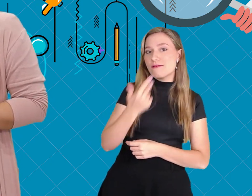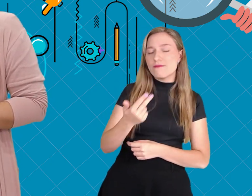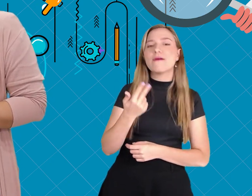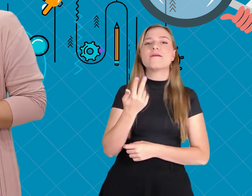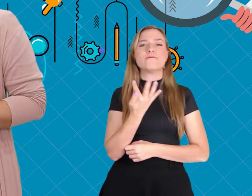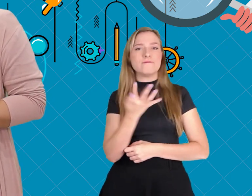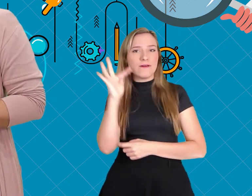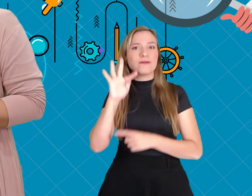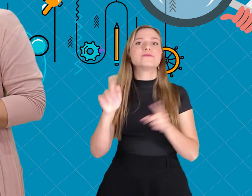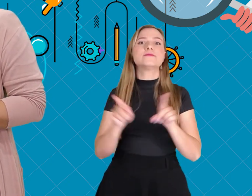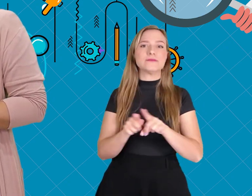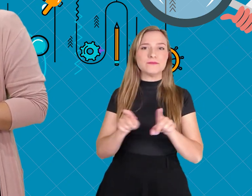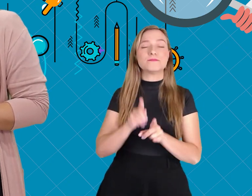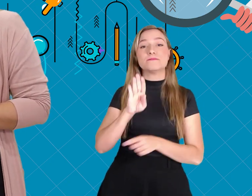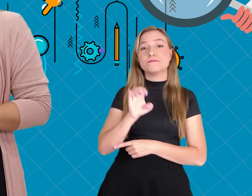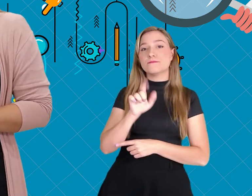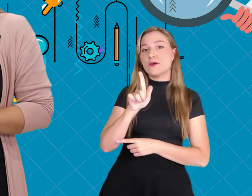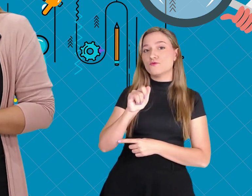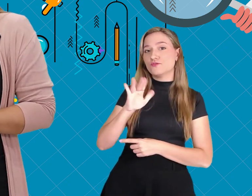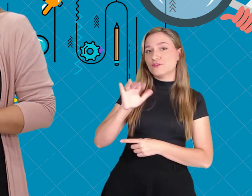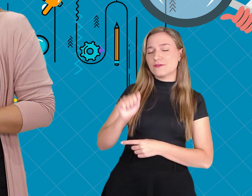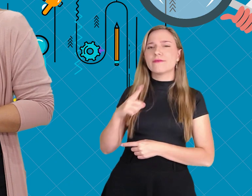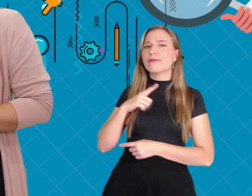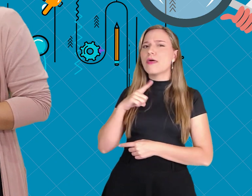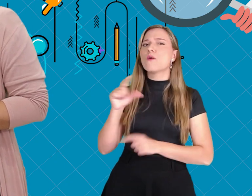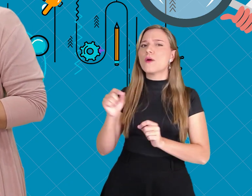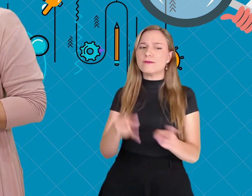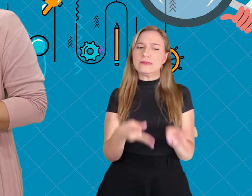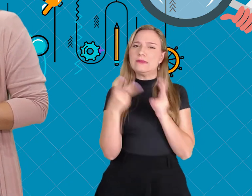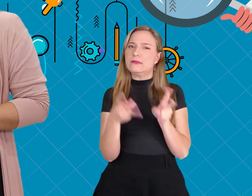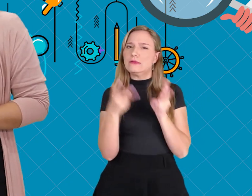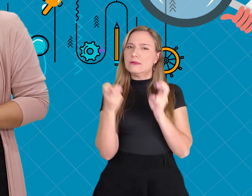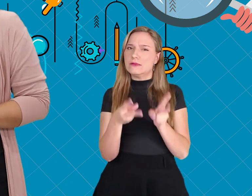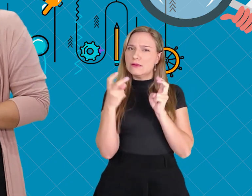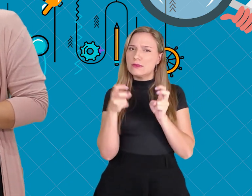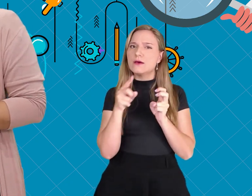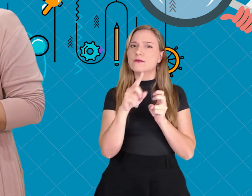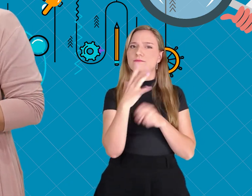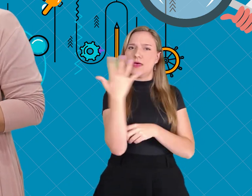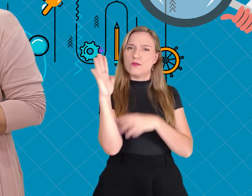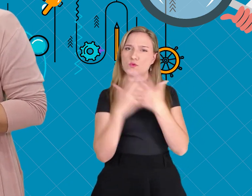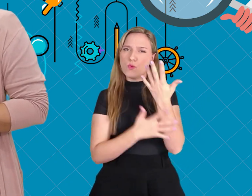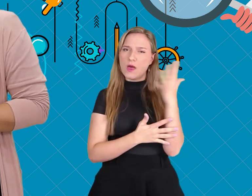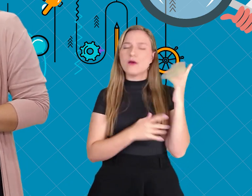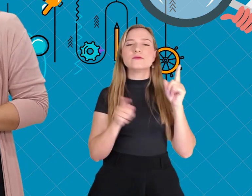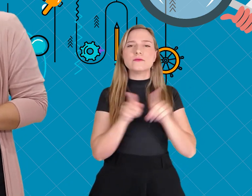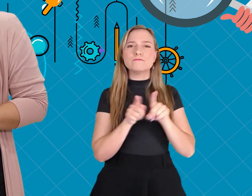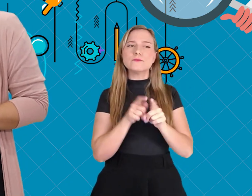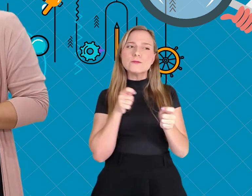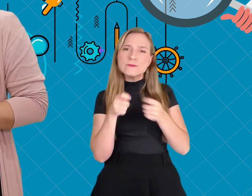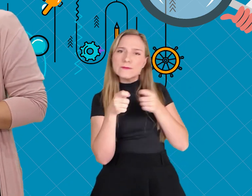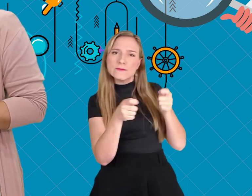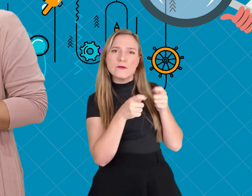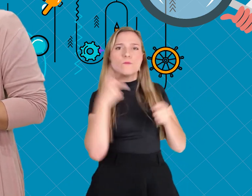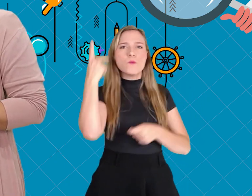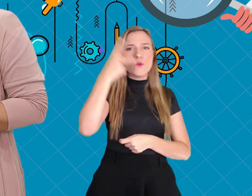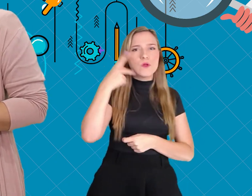exemplo, a Inglaterra, França e Bélgica, que dominavam a extração dos recursos naturais,